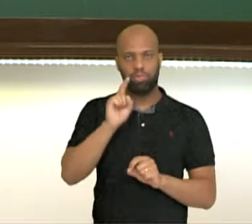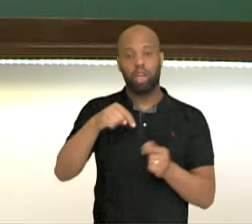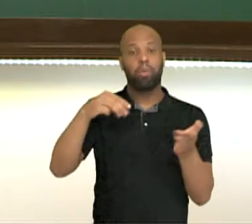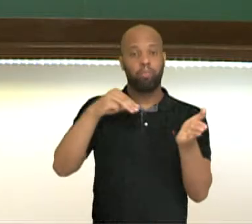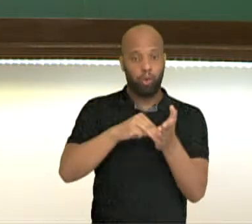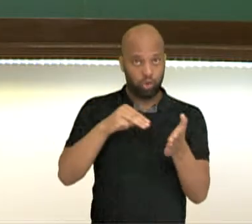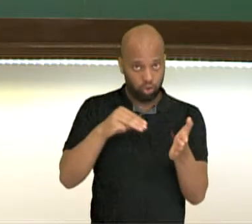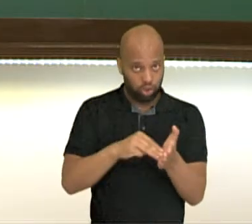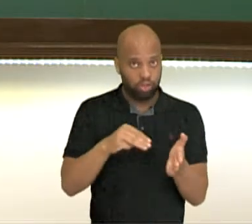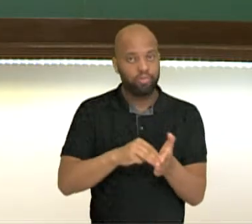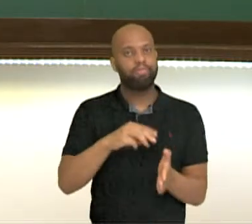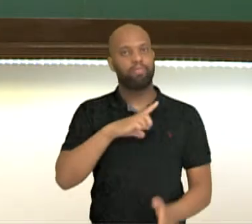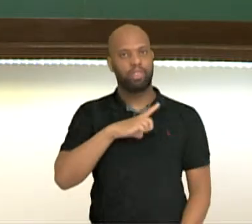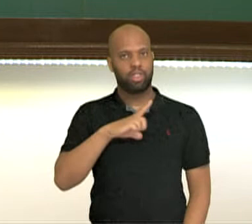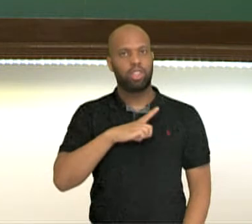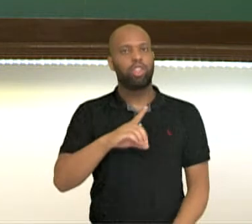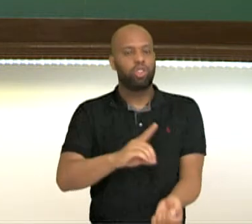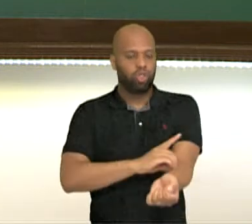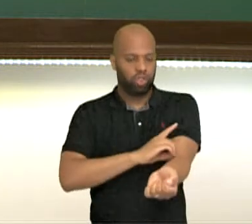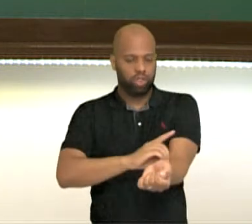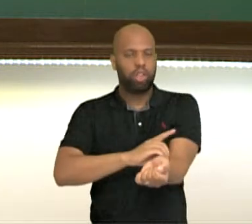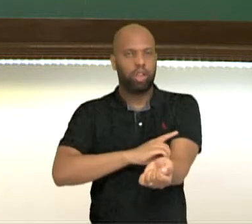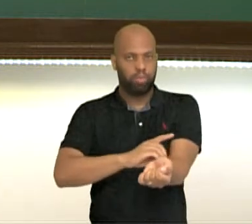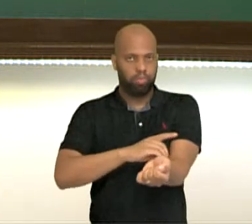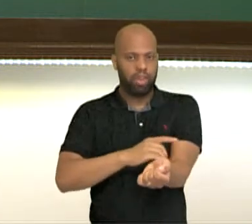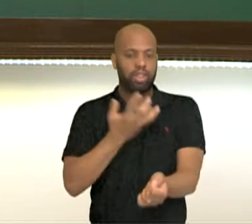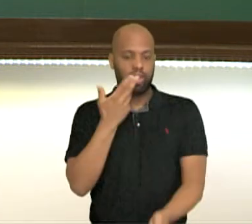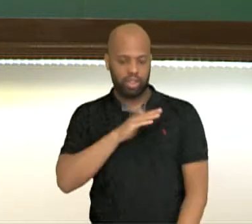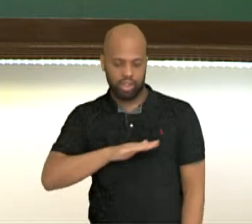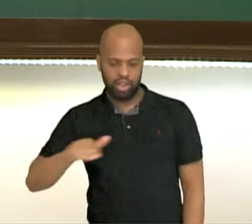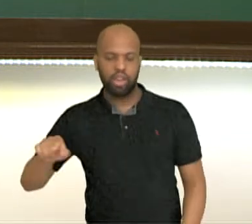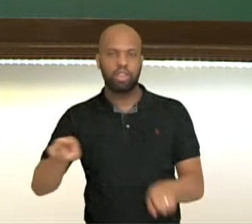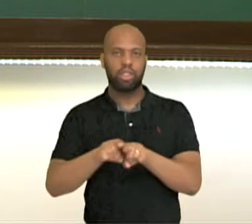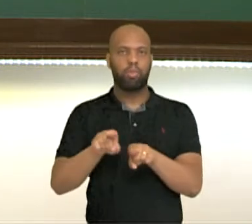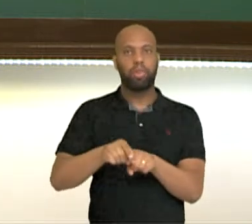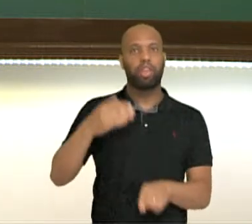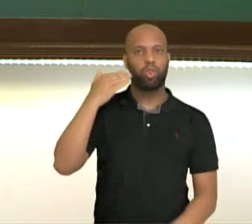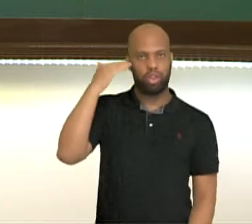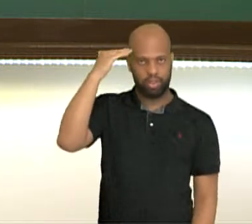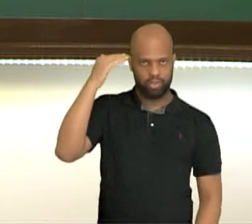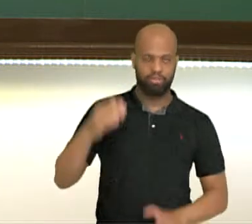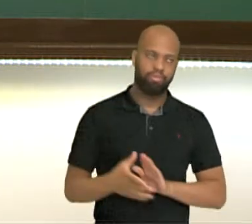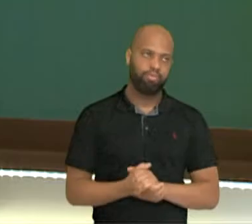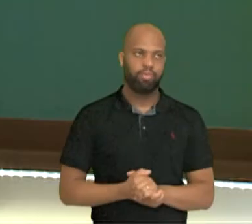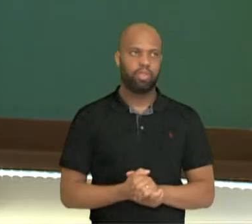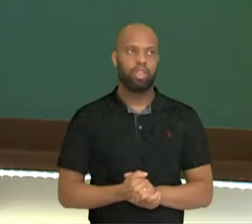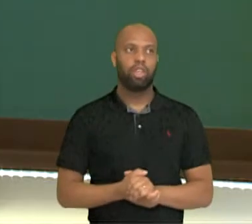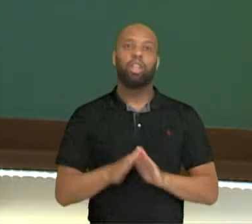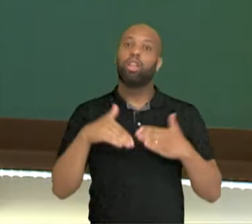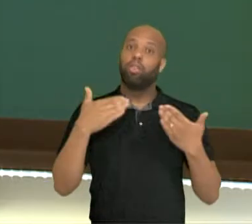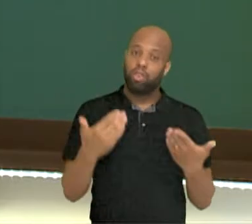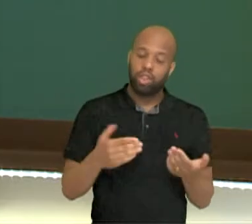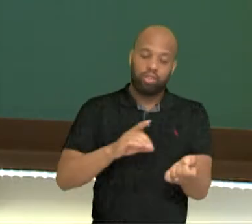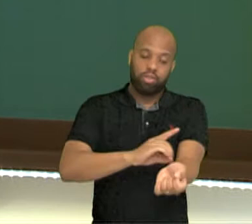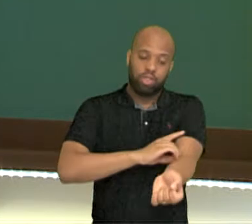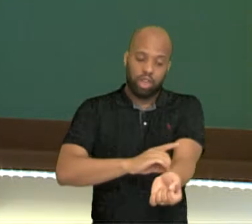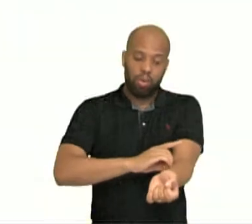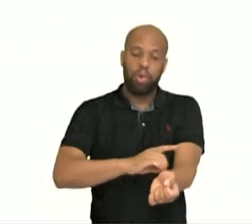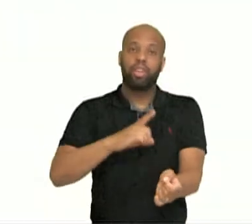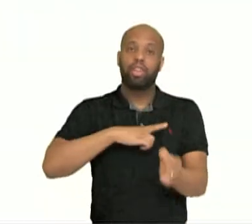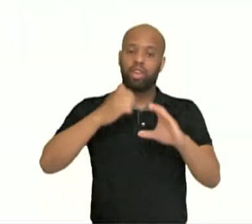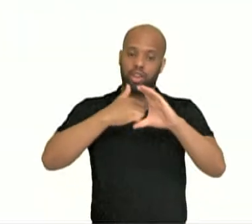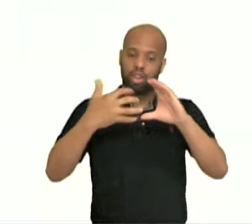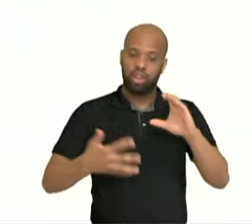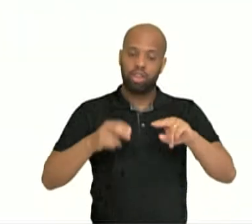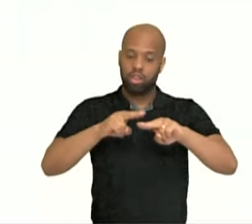né? A grande causa do diabetes em crianças e adolescentes, né? O diabetes, pessoal, se caracteriza